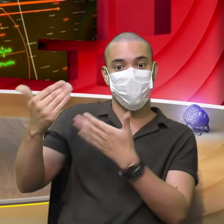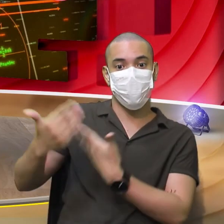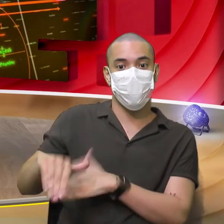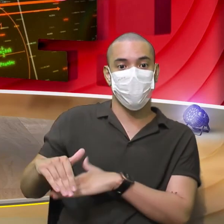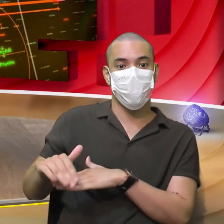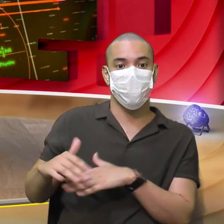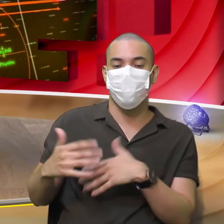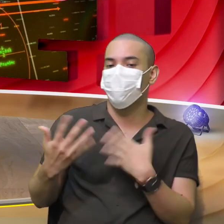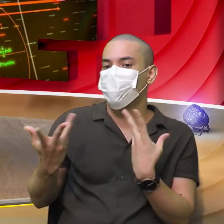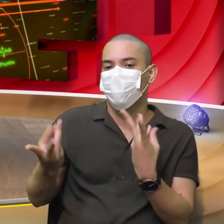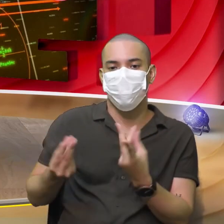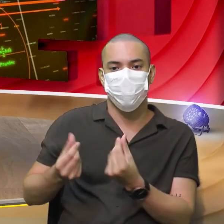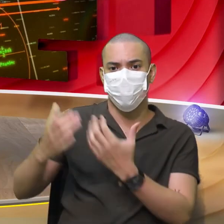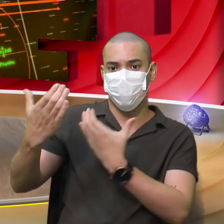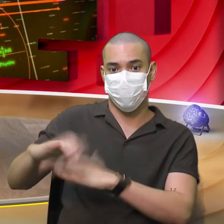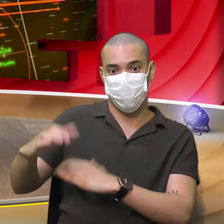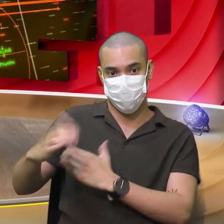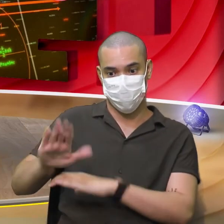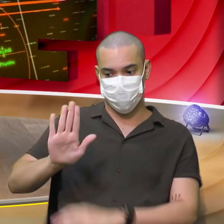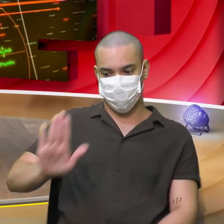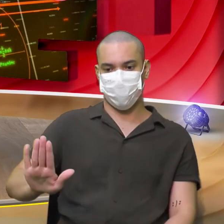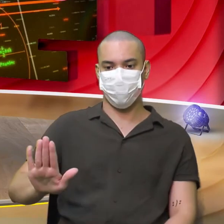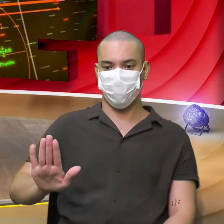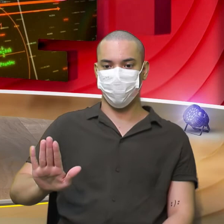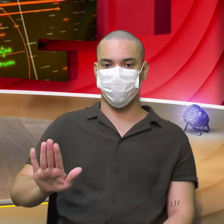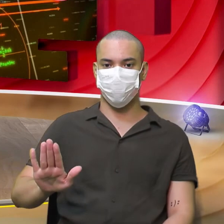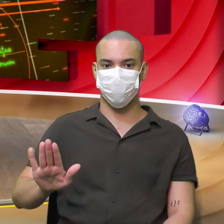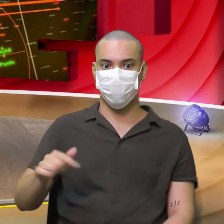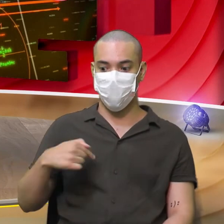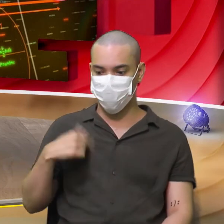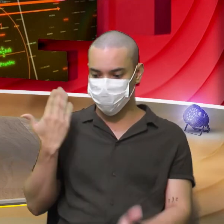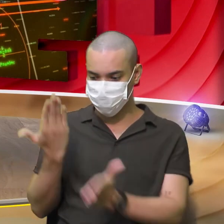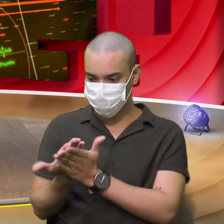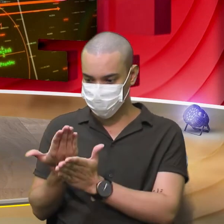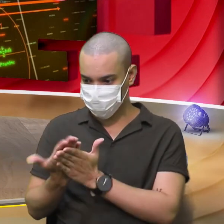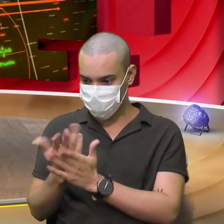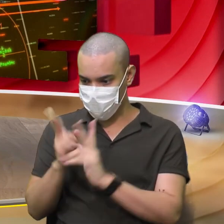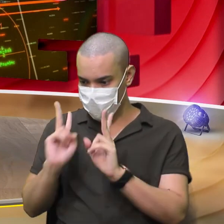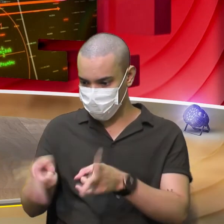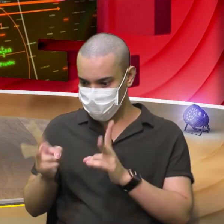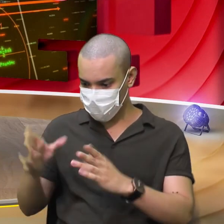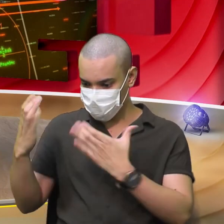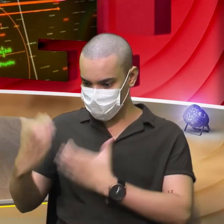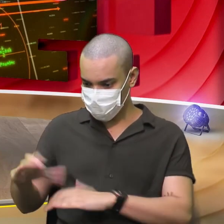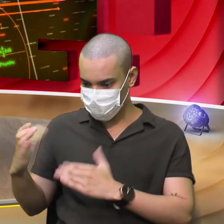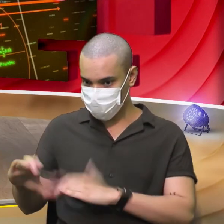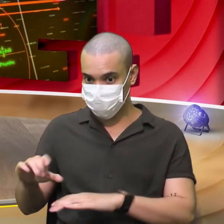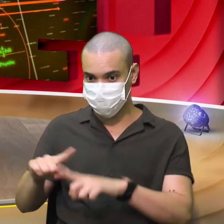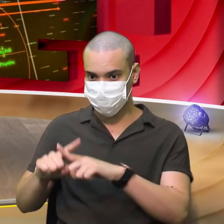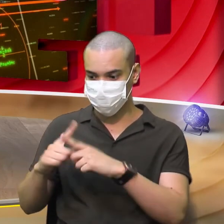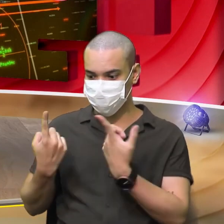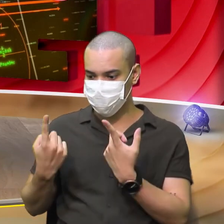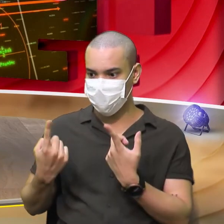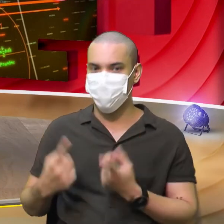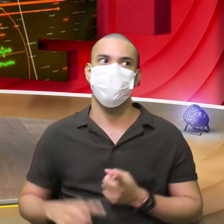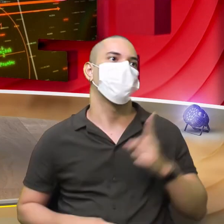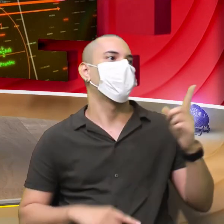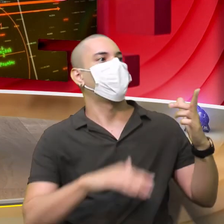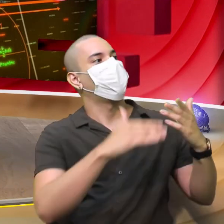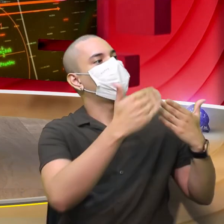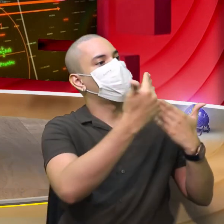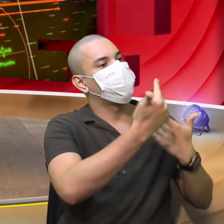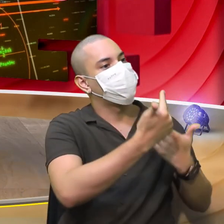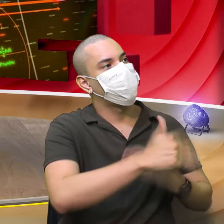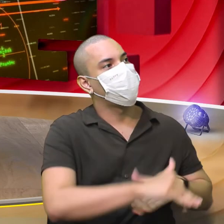Do concurso Y Aí eu vou estudar Para o mesmo concurso Só que eu vou E pego As provas Da